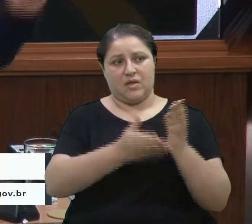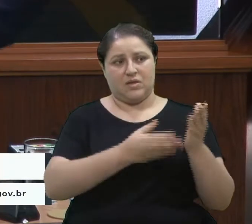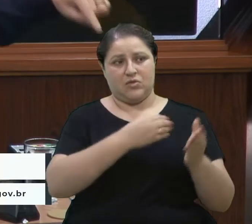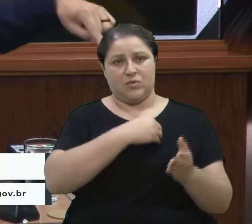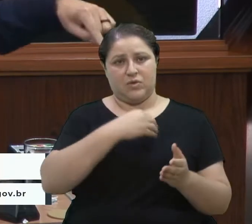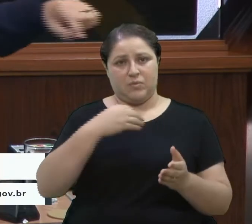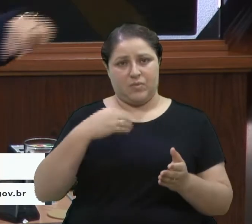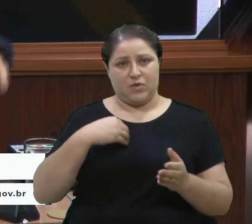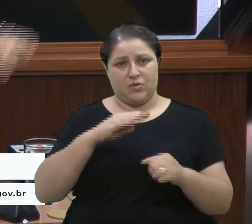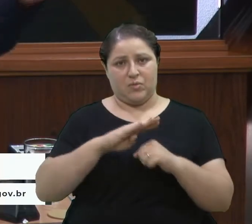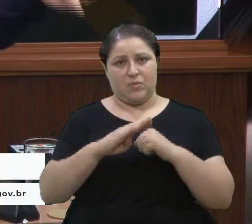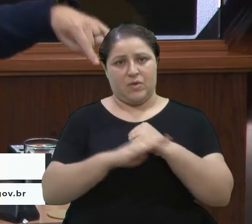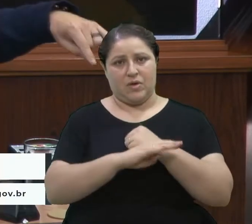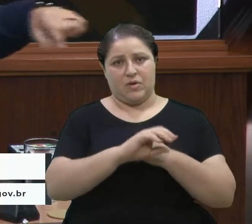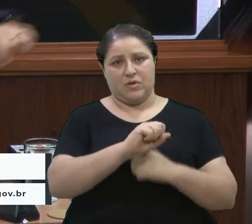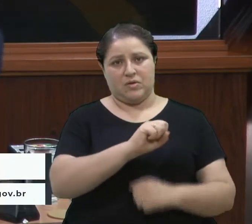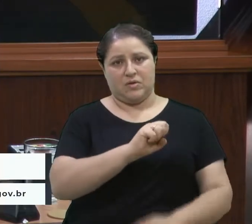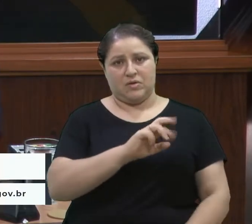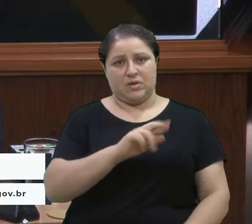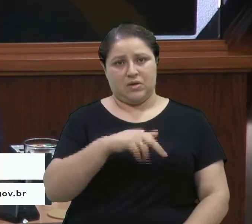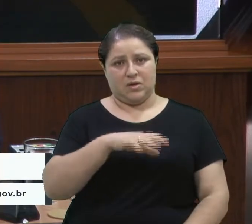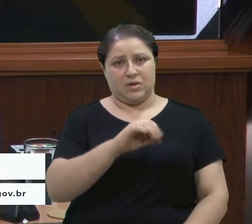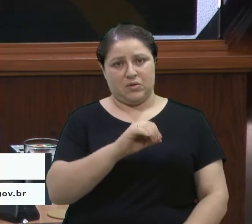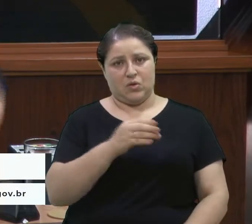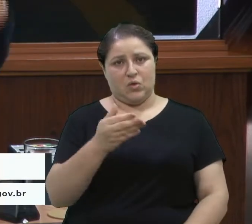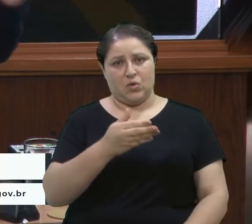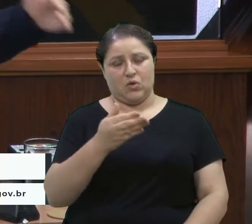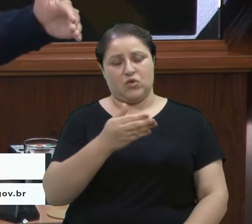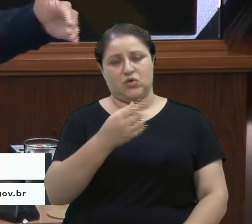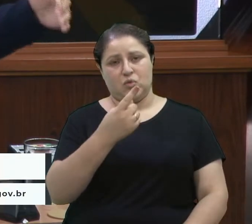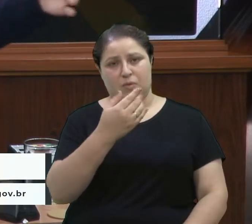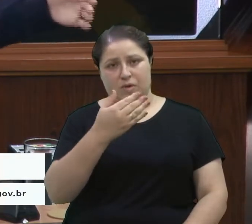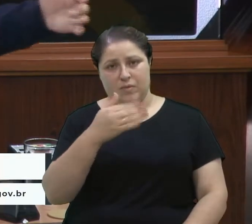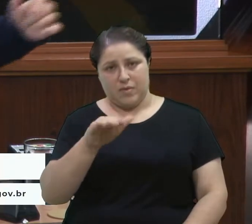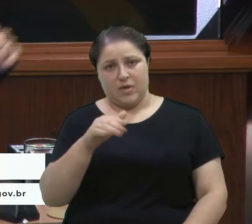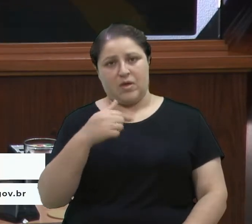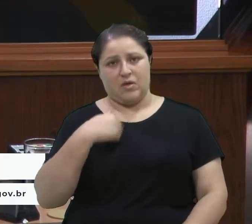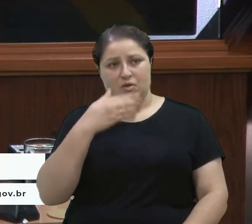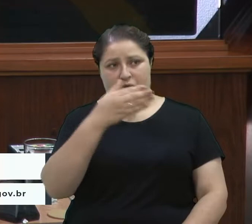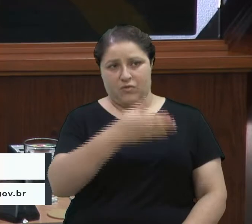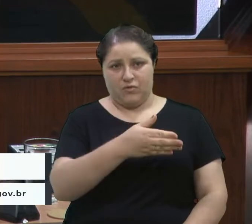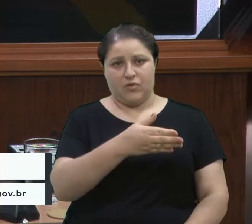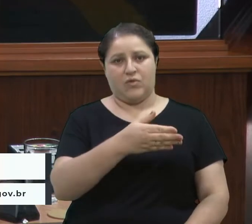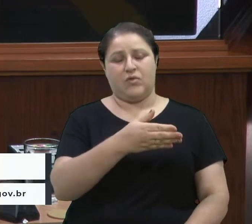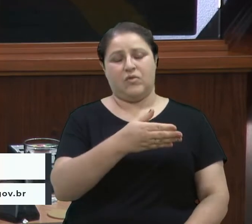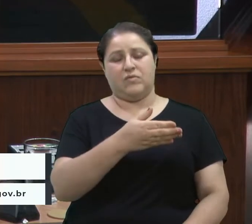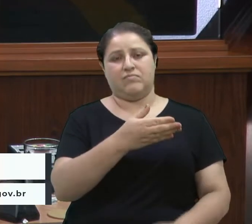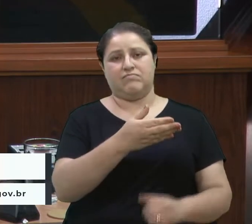E hoje, às 13h30, tenho médico na UBS do bairro Serrano. Tenho orgulho de dizer que sou usuário do SUS.